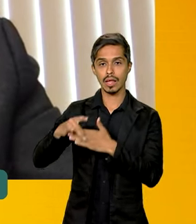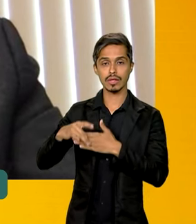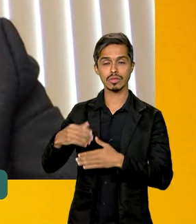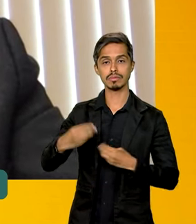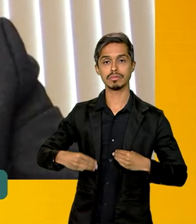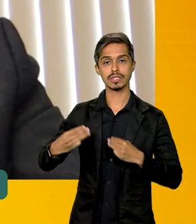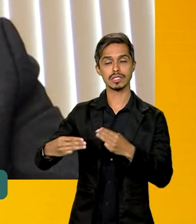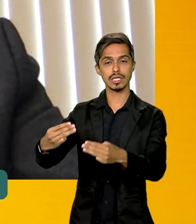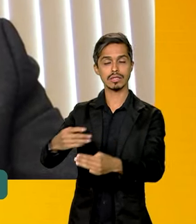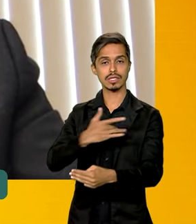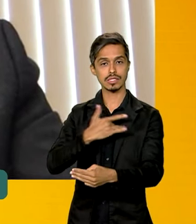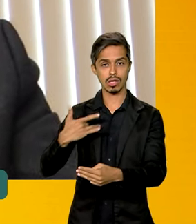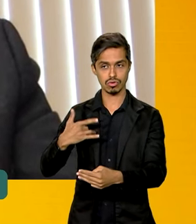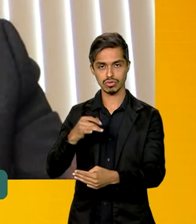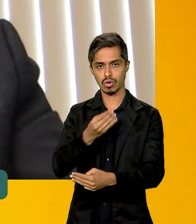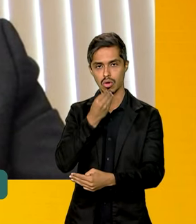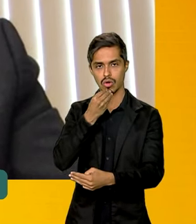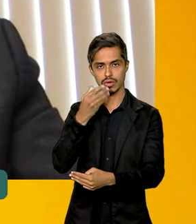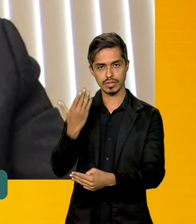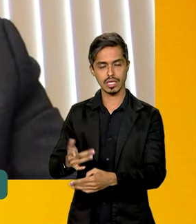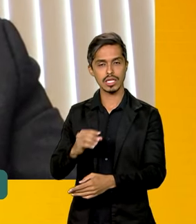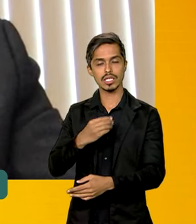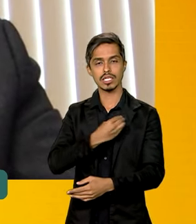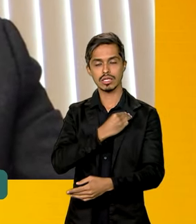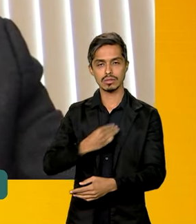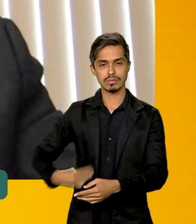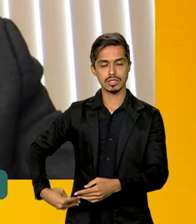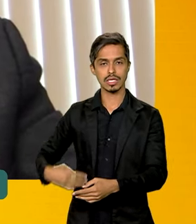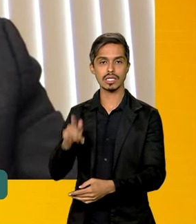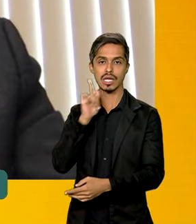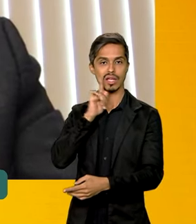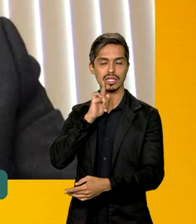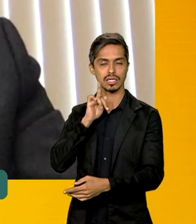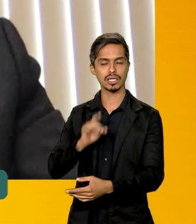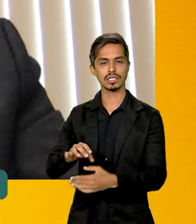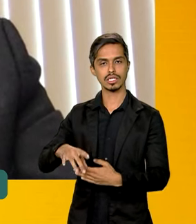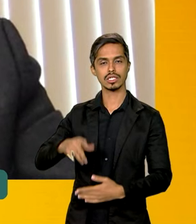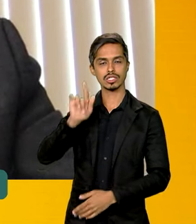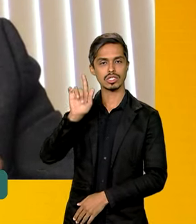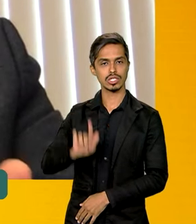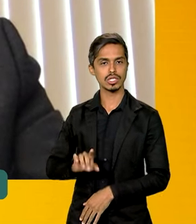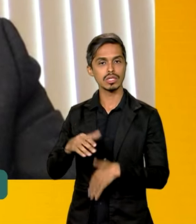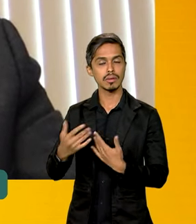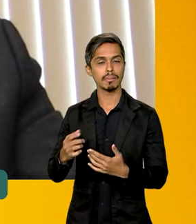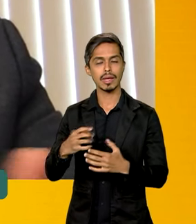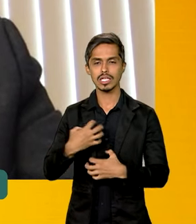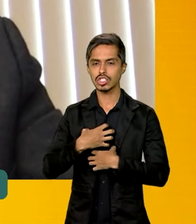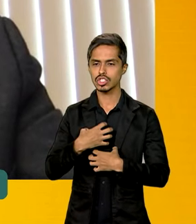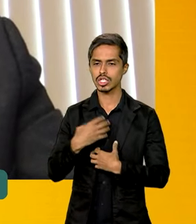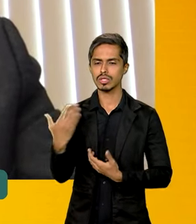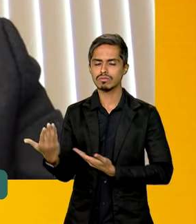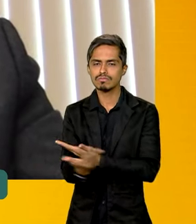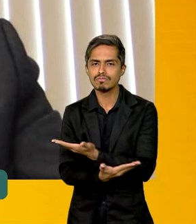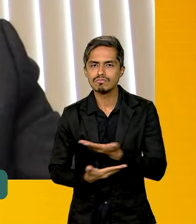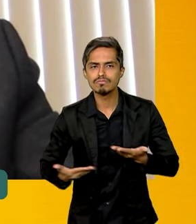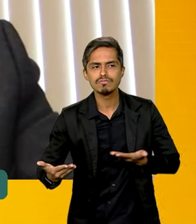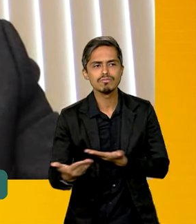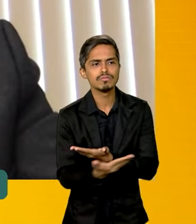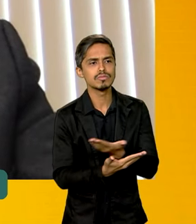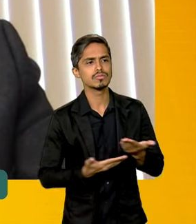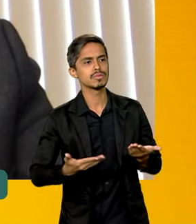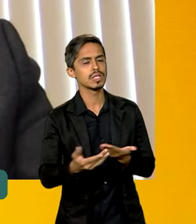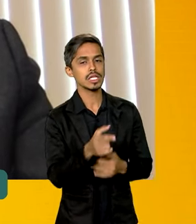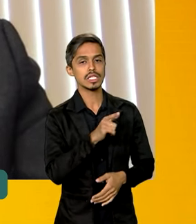Ministério da Saúde, obviamente, na gestão da Ministra Anísia, mas construída de maneira muito colaborativa com